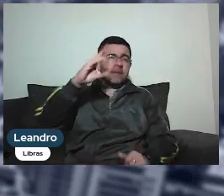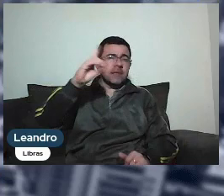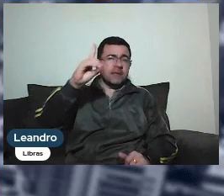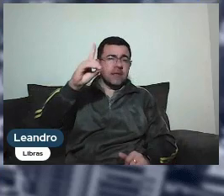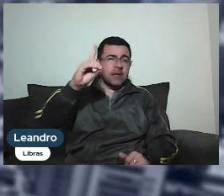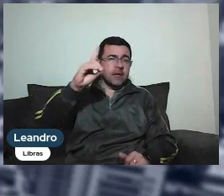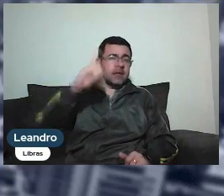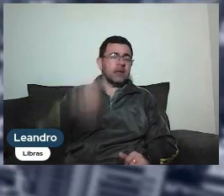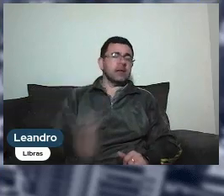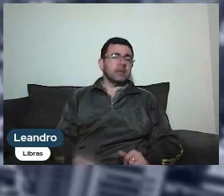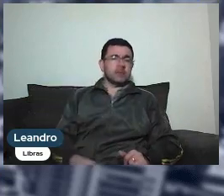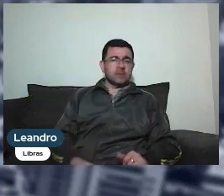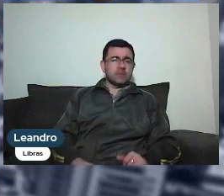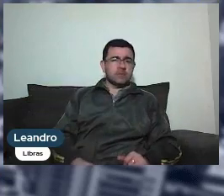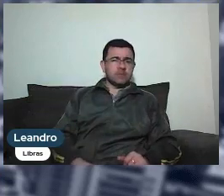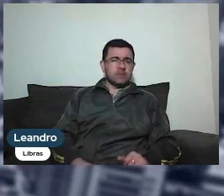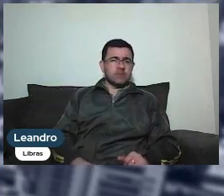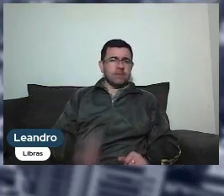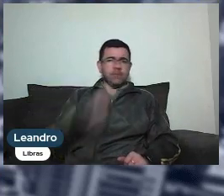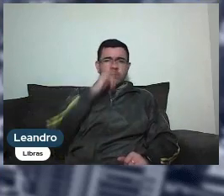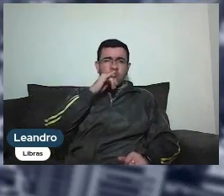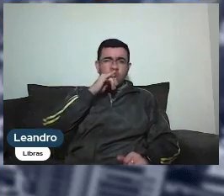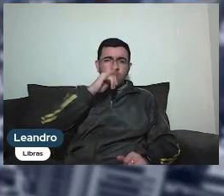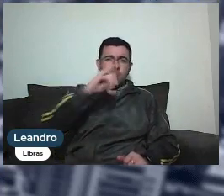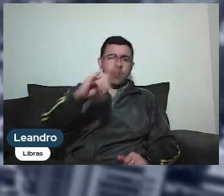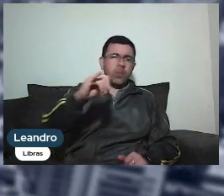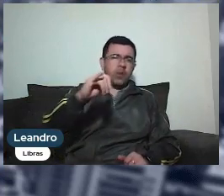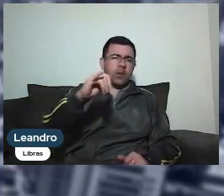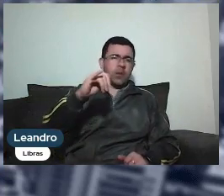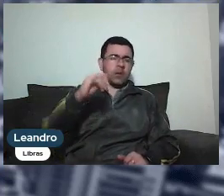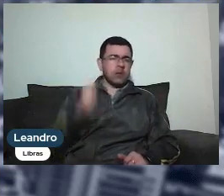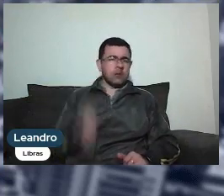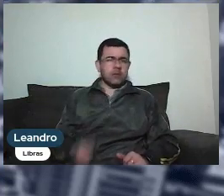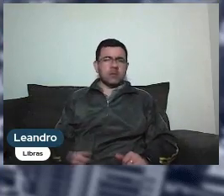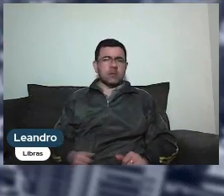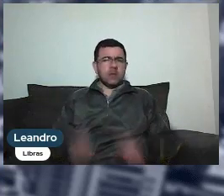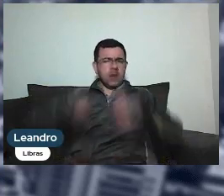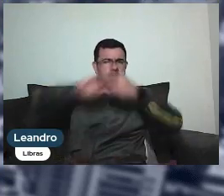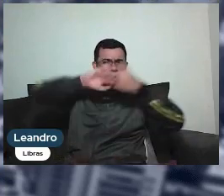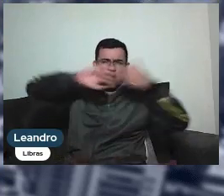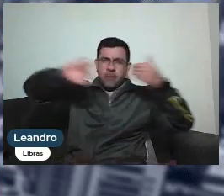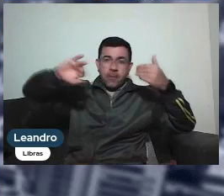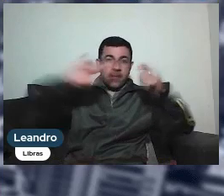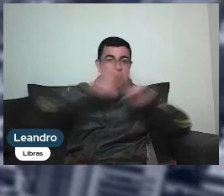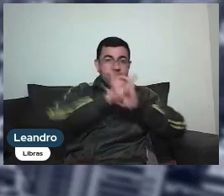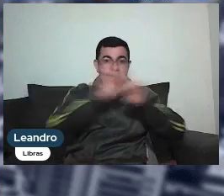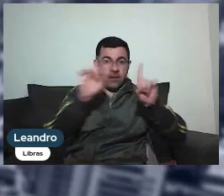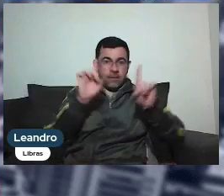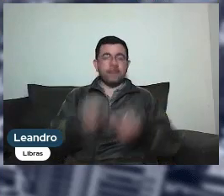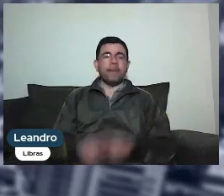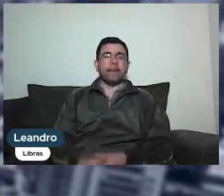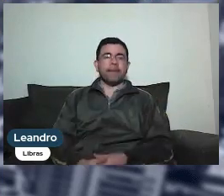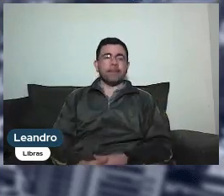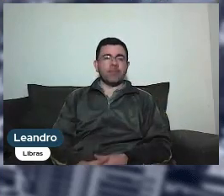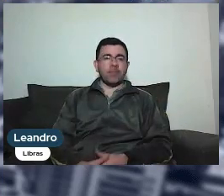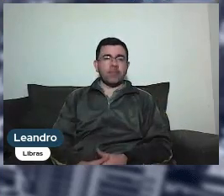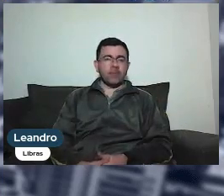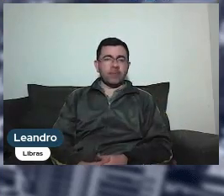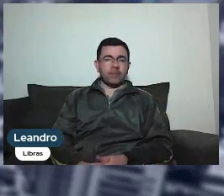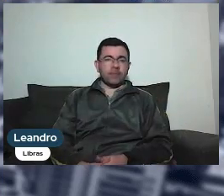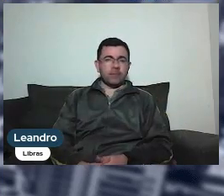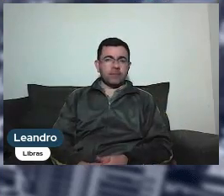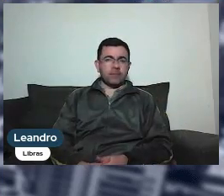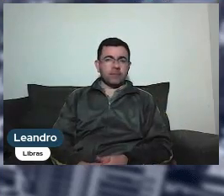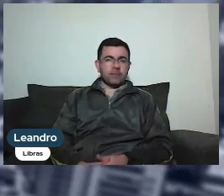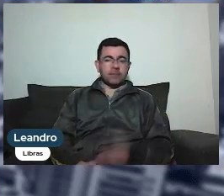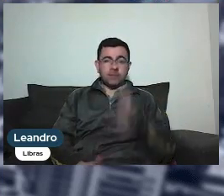com sensacionalismo, a gente exclui isso, e com forma tendenciosa. Nós